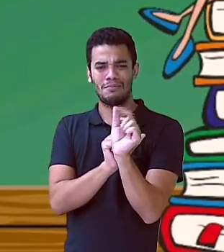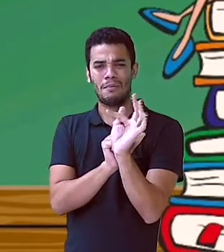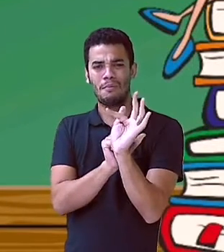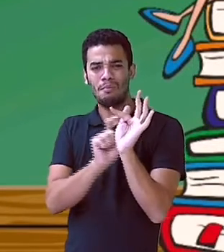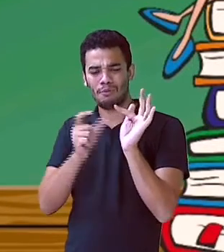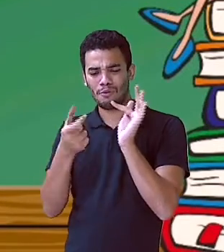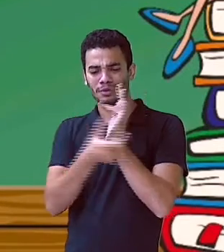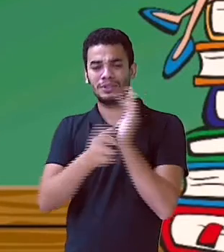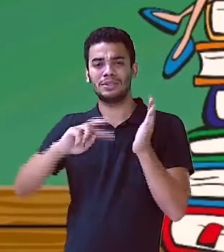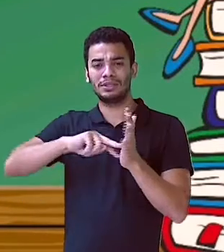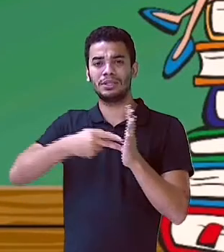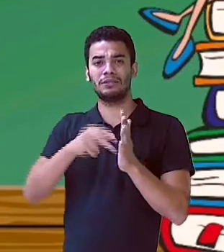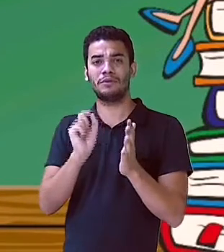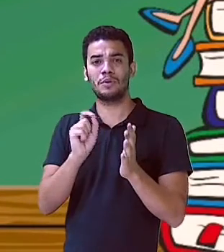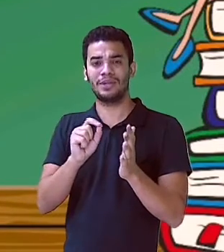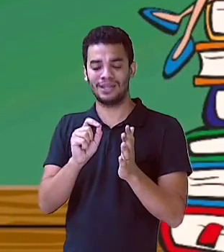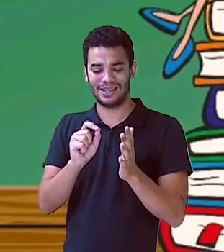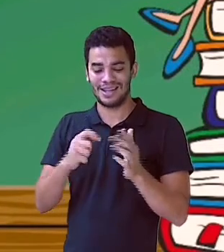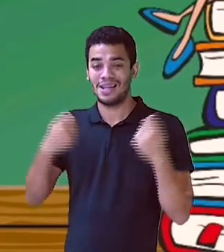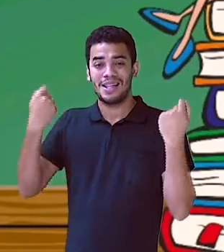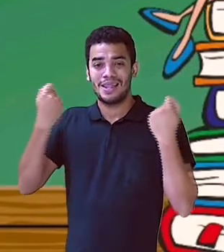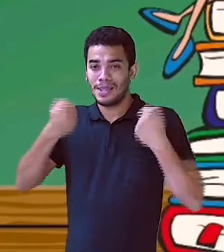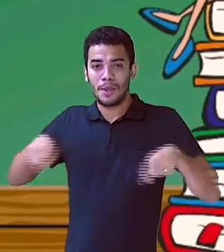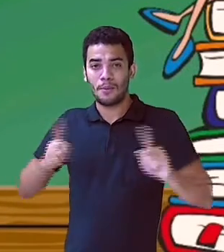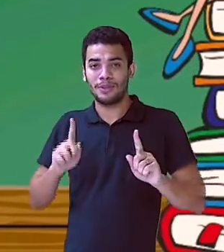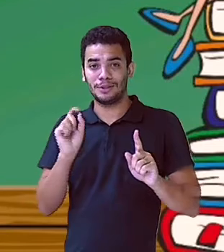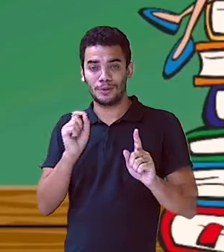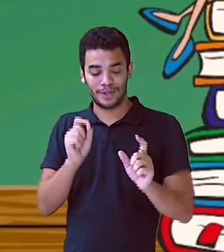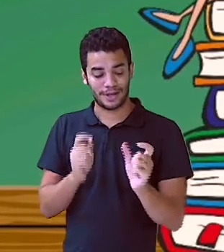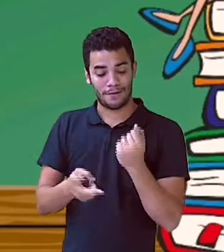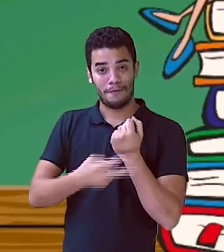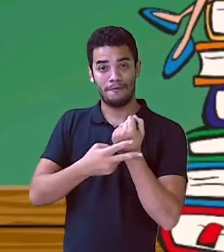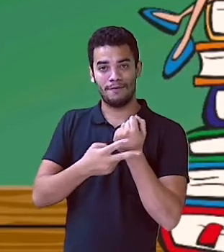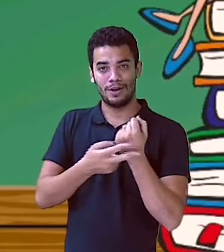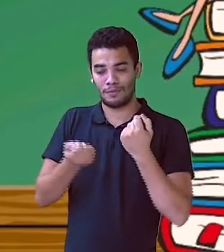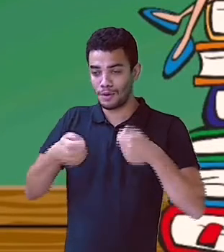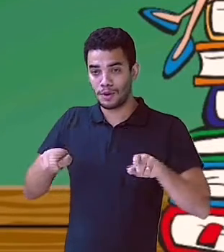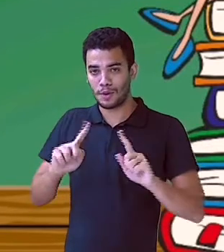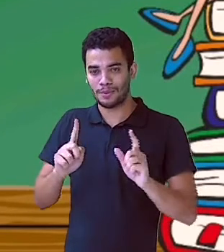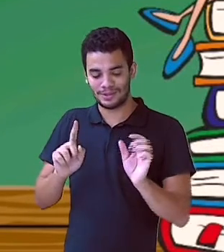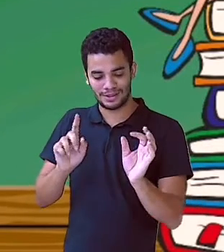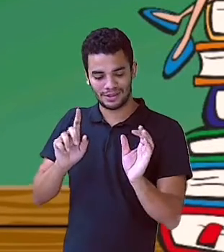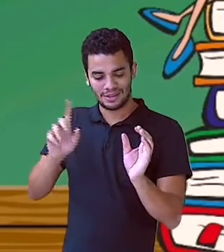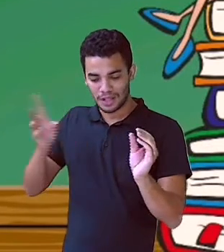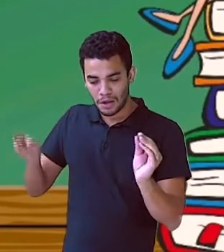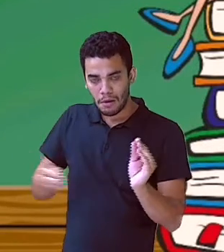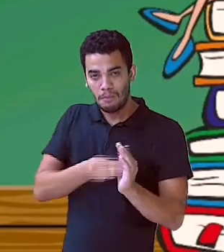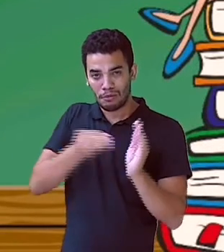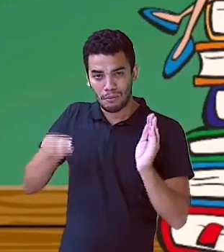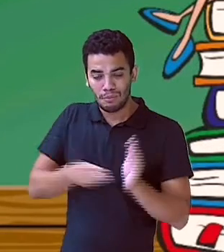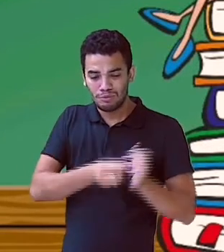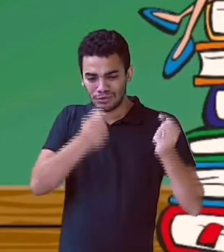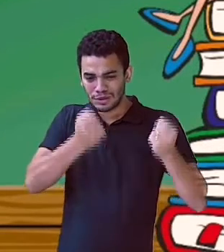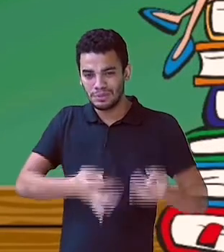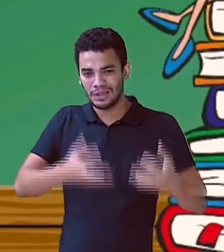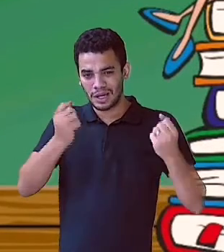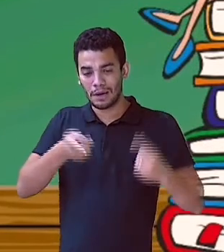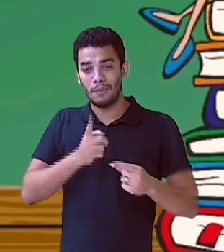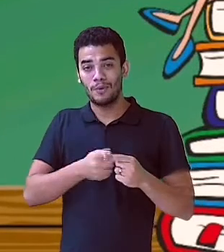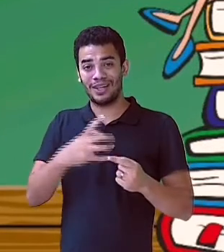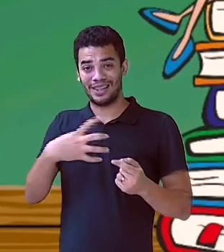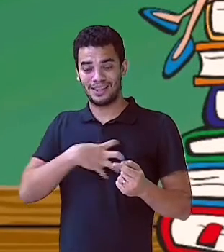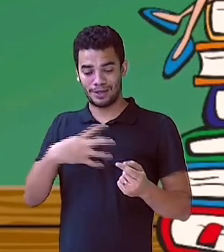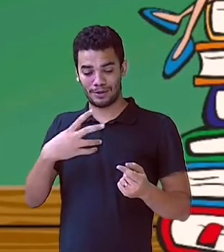tem o seu sentido completo. Isso são verbos intransitivos. E aqui teremos também o quê? Um predicativo do